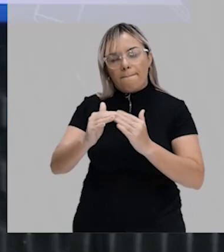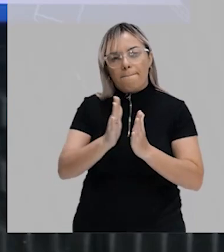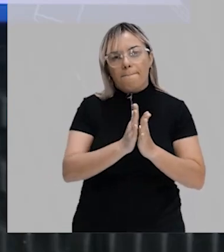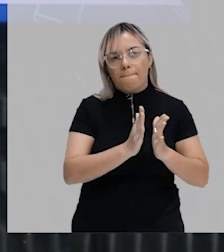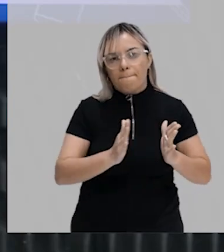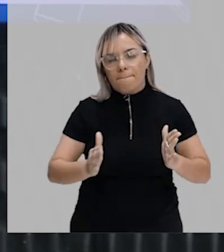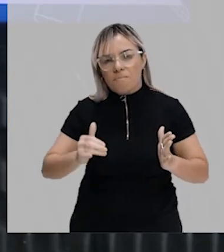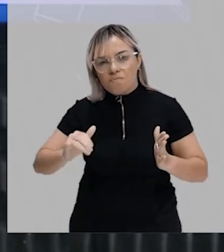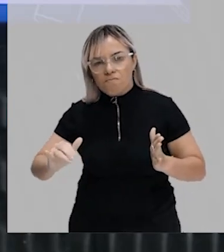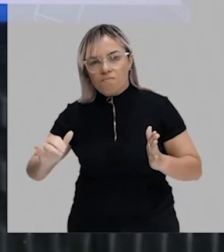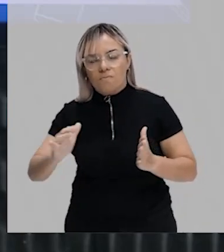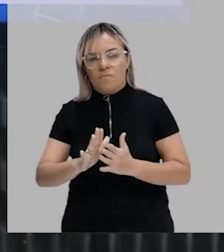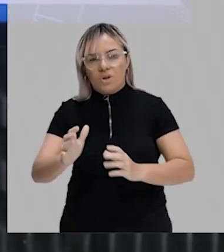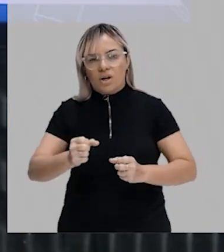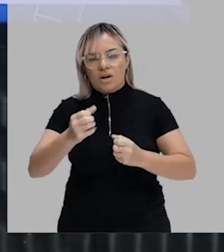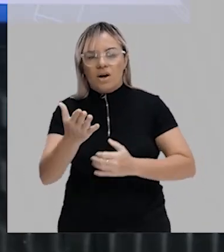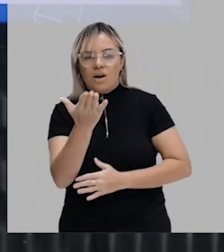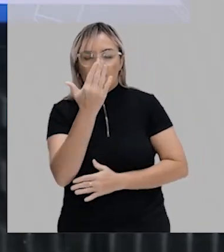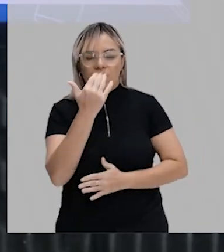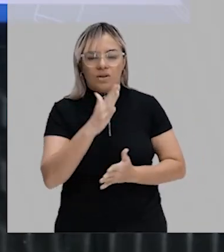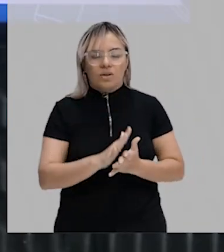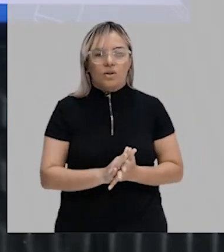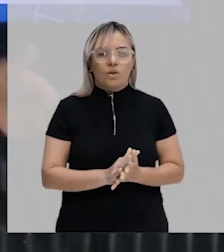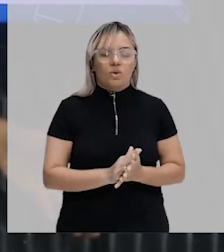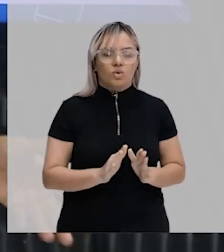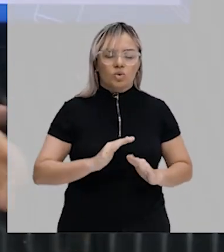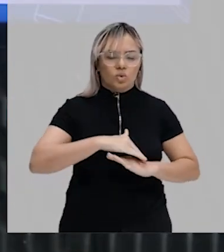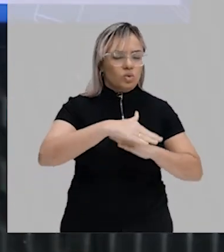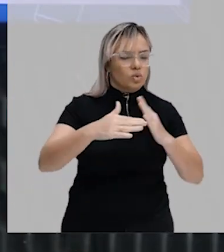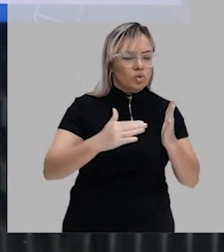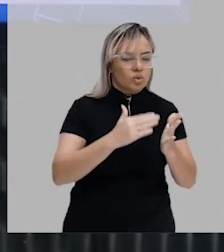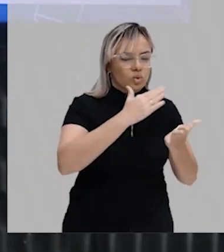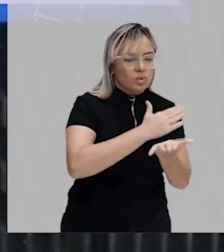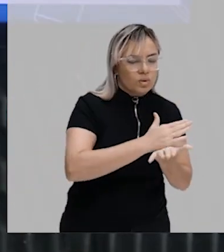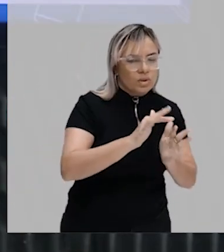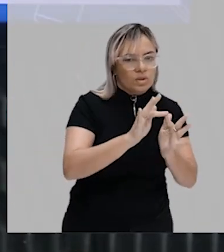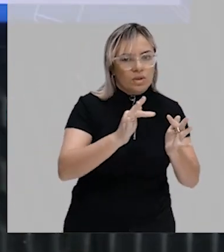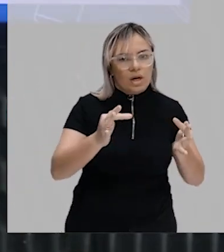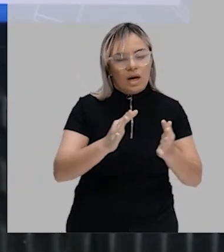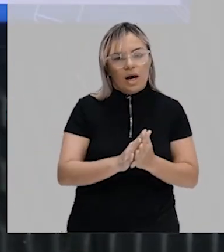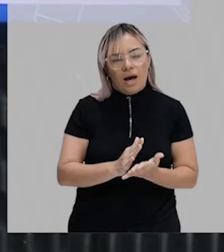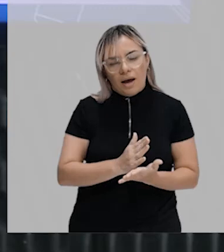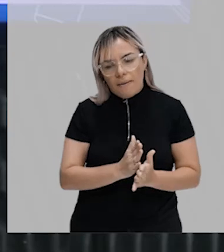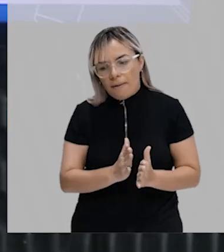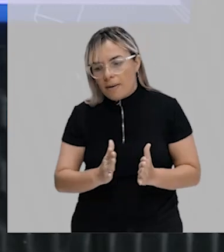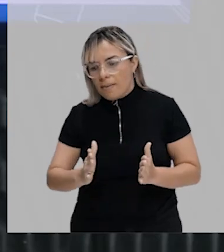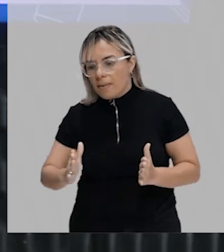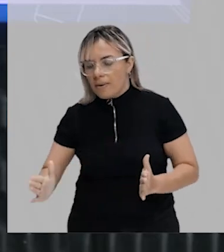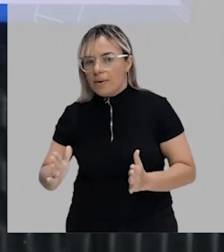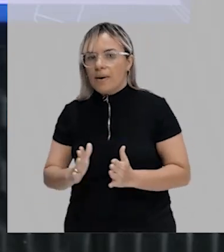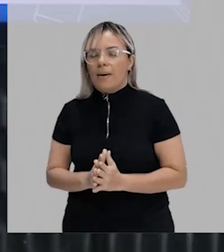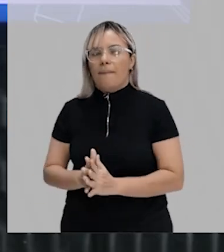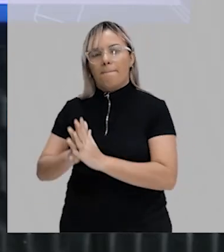que tudo começa do mais simples e vai ficando cada vez mais complexo durante essa